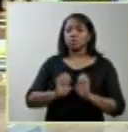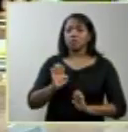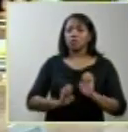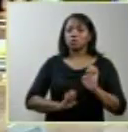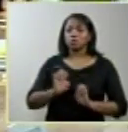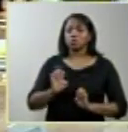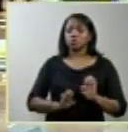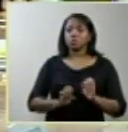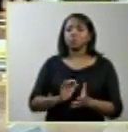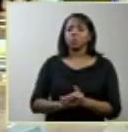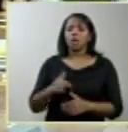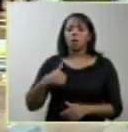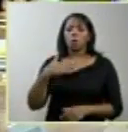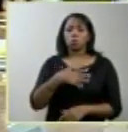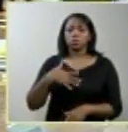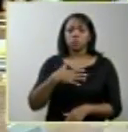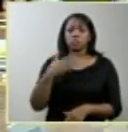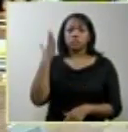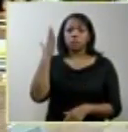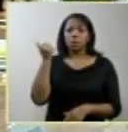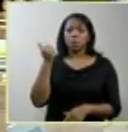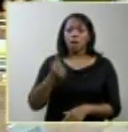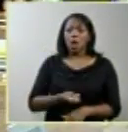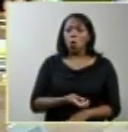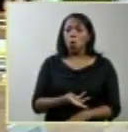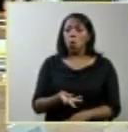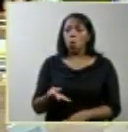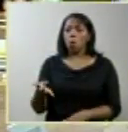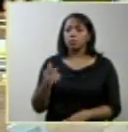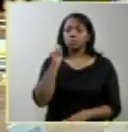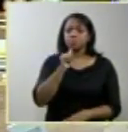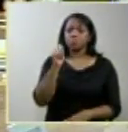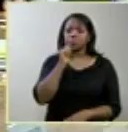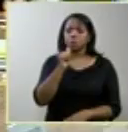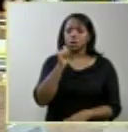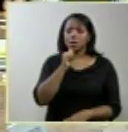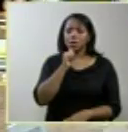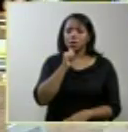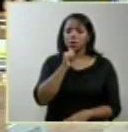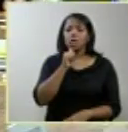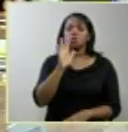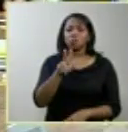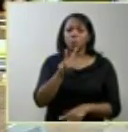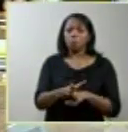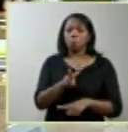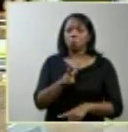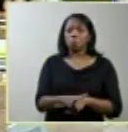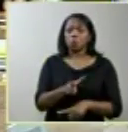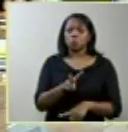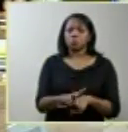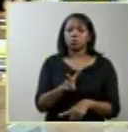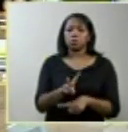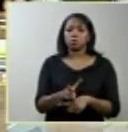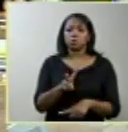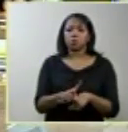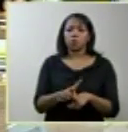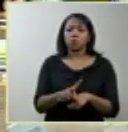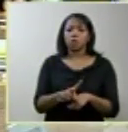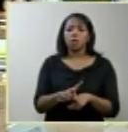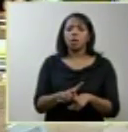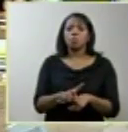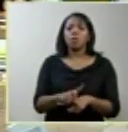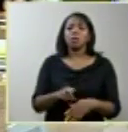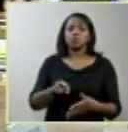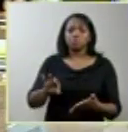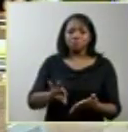gostaria de saber quantas mulheres foram protegidas pela liminar